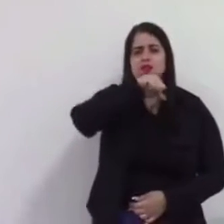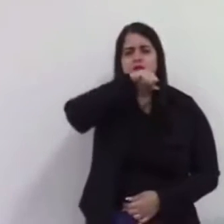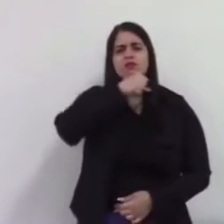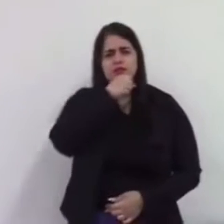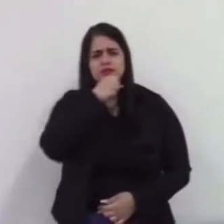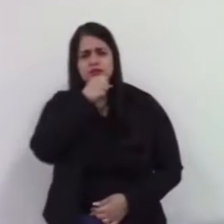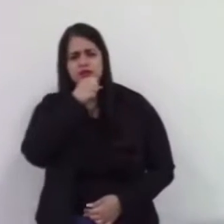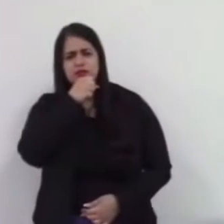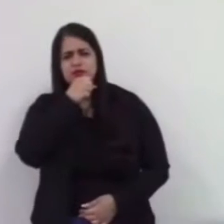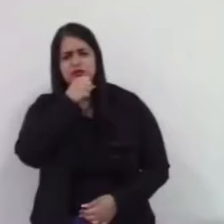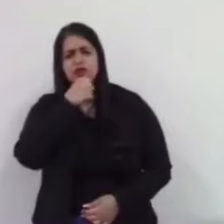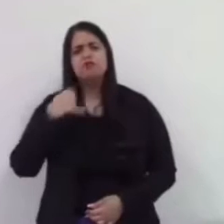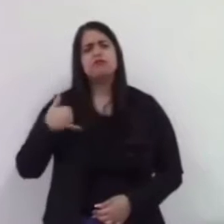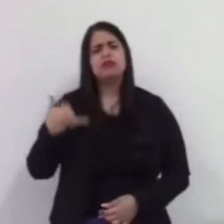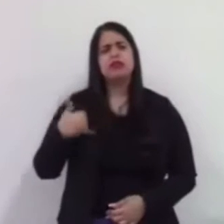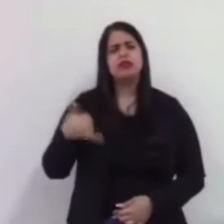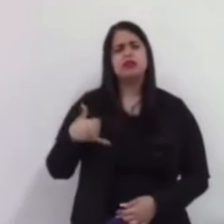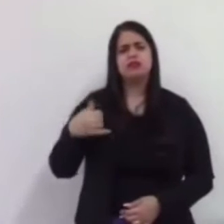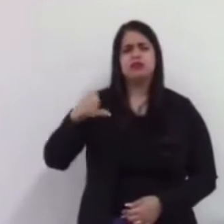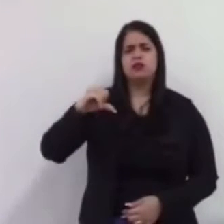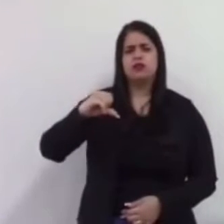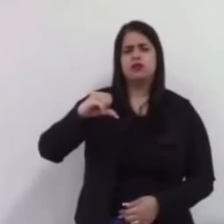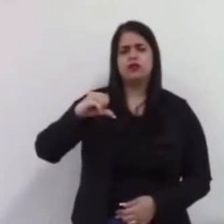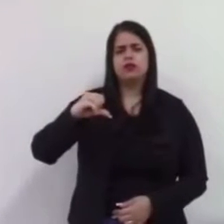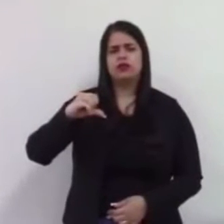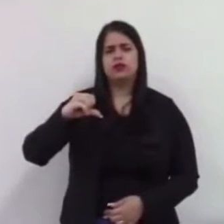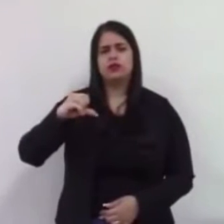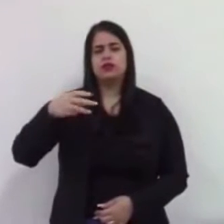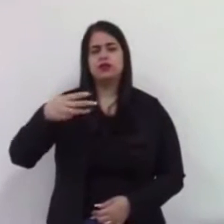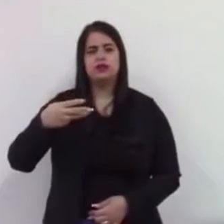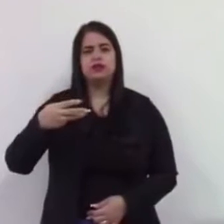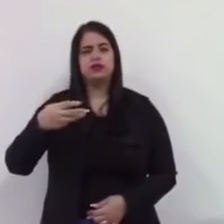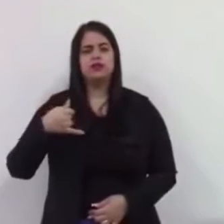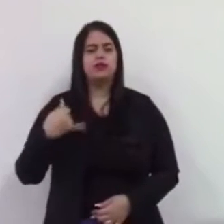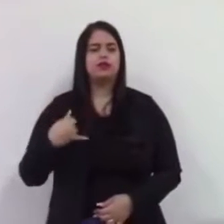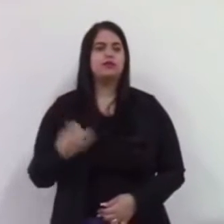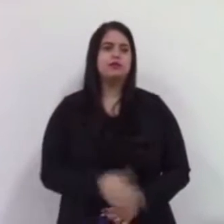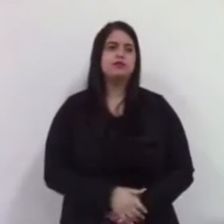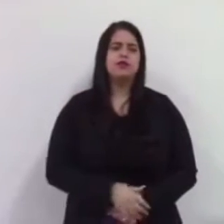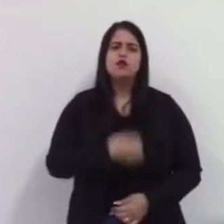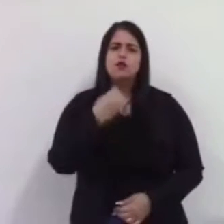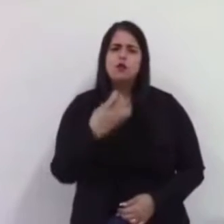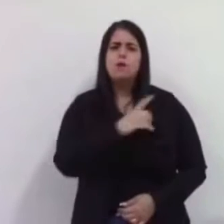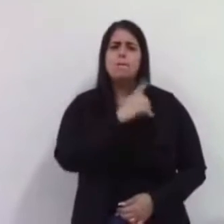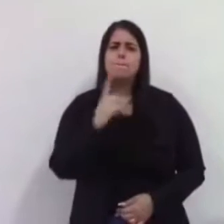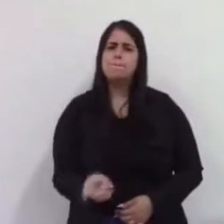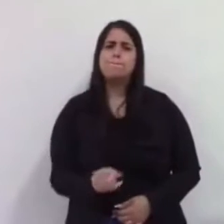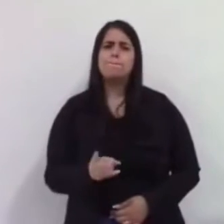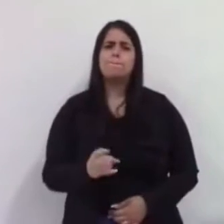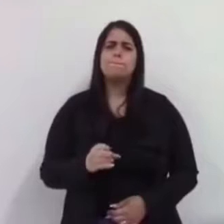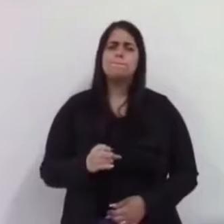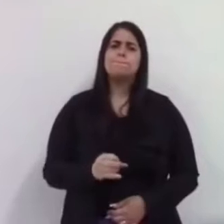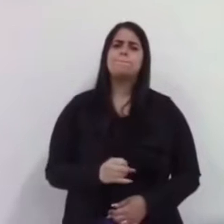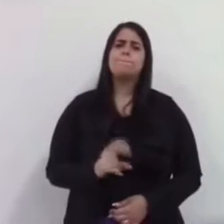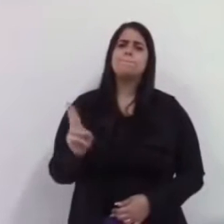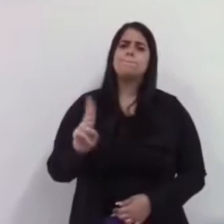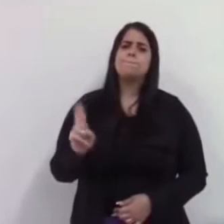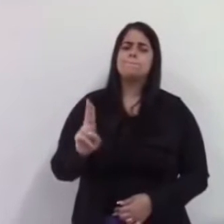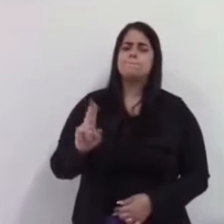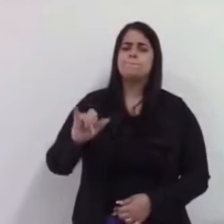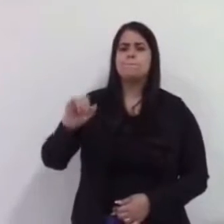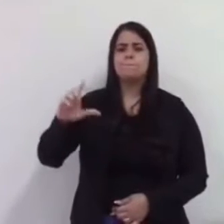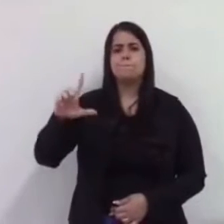anos e está lá, quero também dar um bom dia a Ilana, a Edilson lá do Serrote, a seu filho